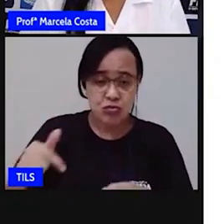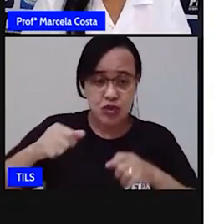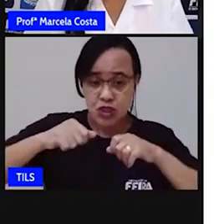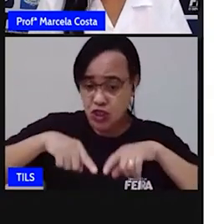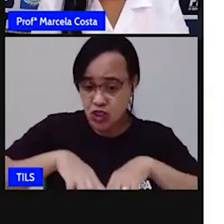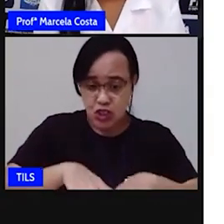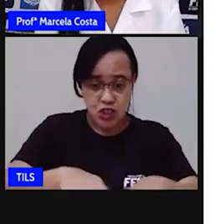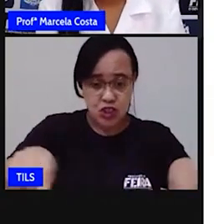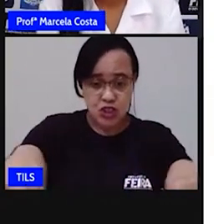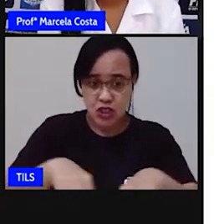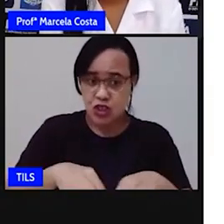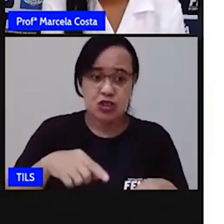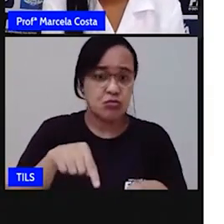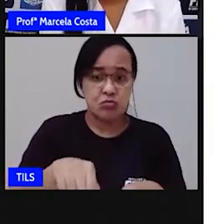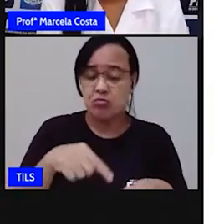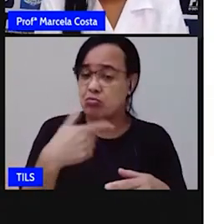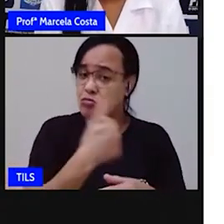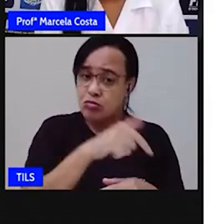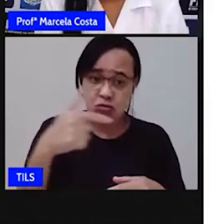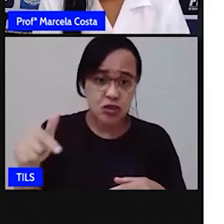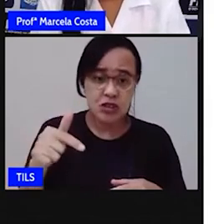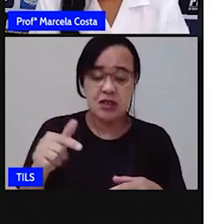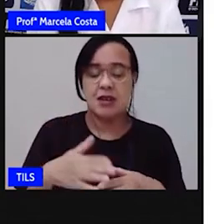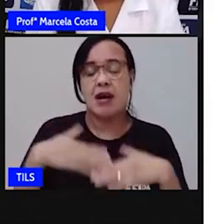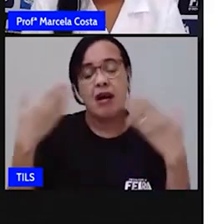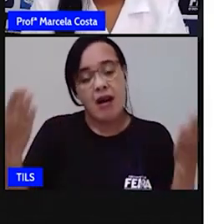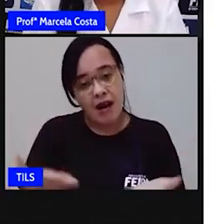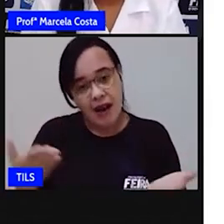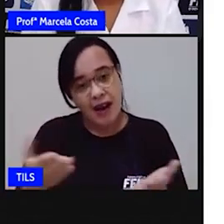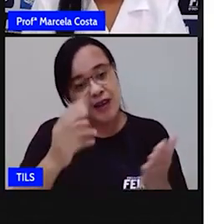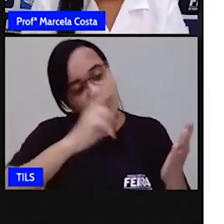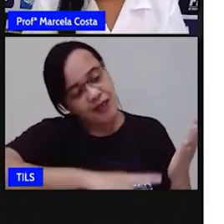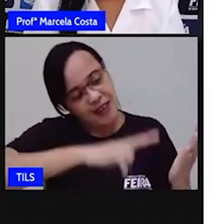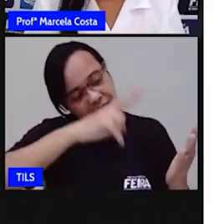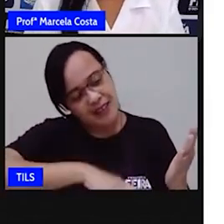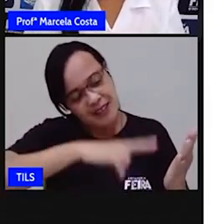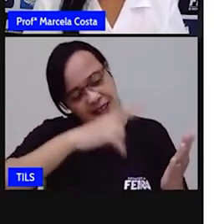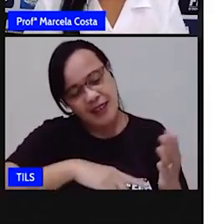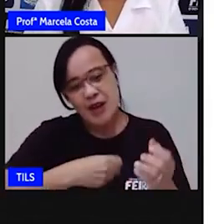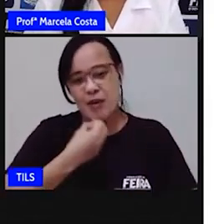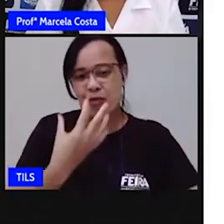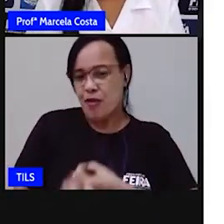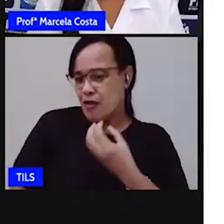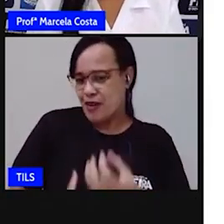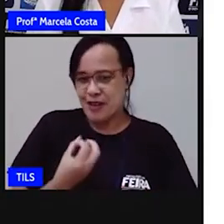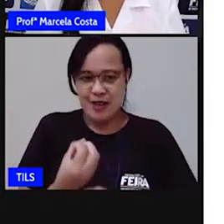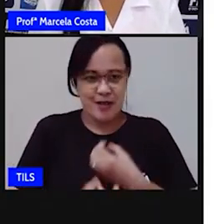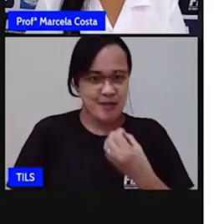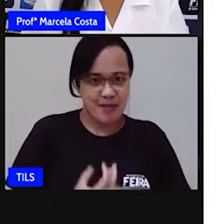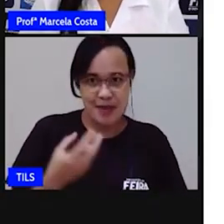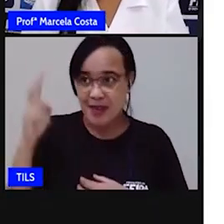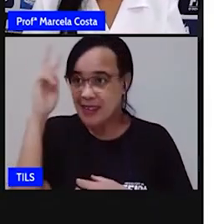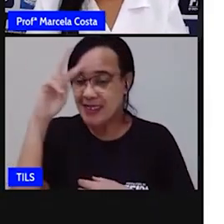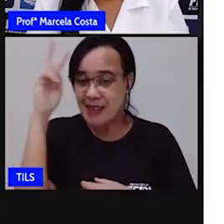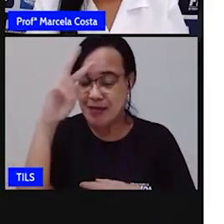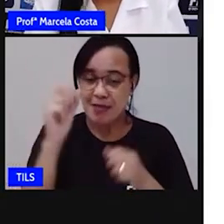Então, vou fazer a leitura desse poema junto com você, tá bom? Pra gente relembrar